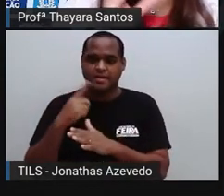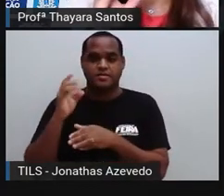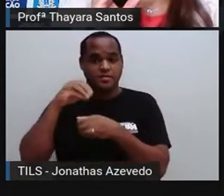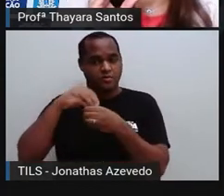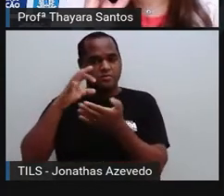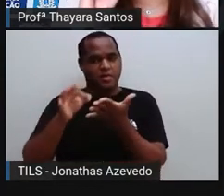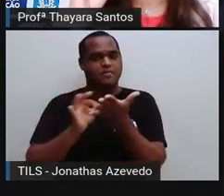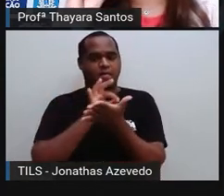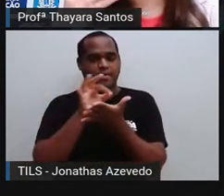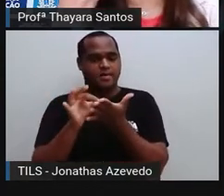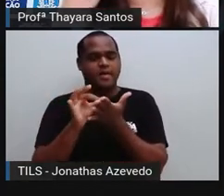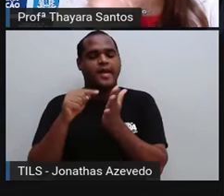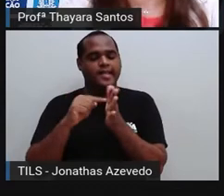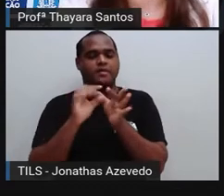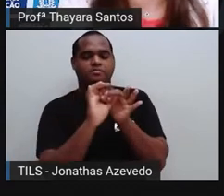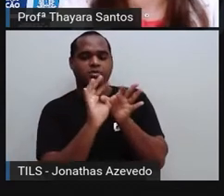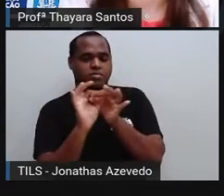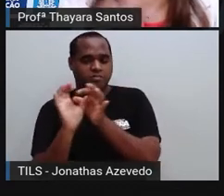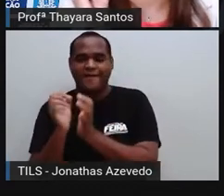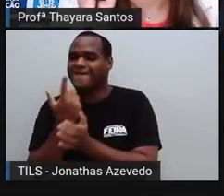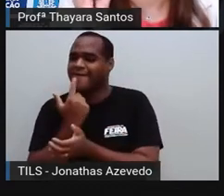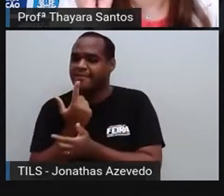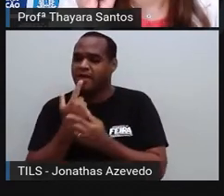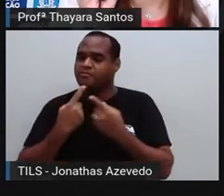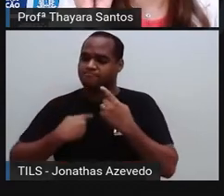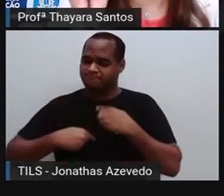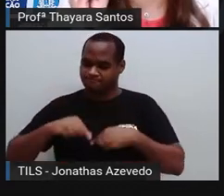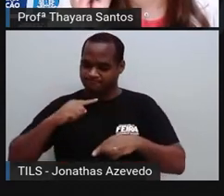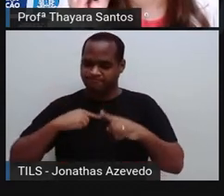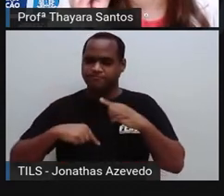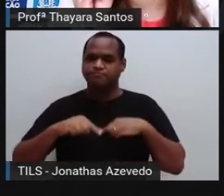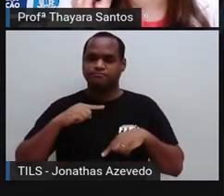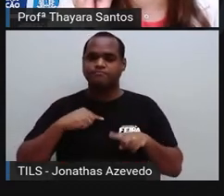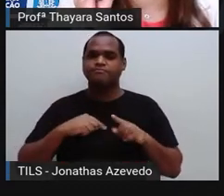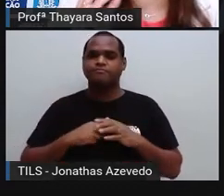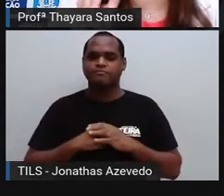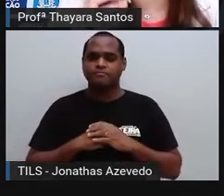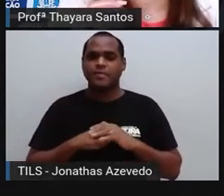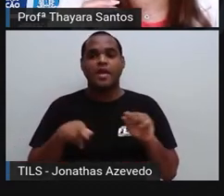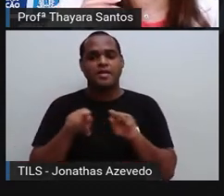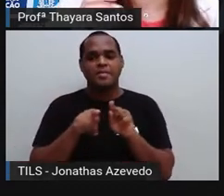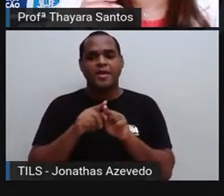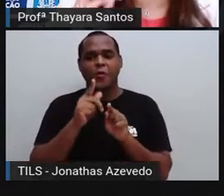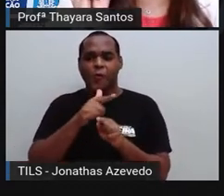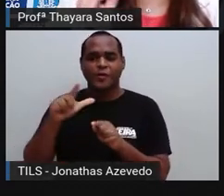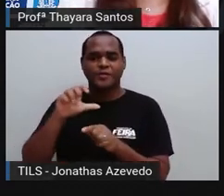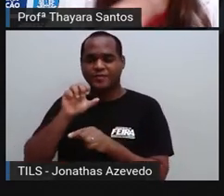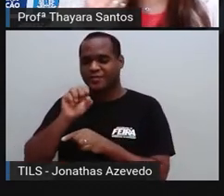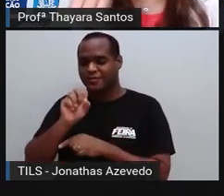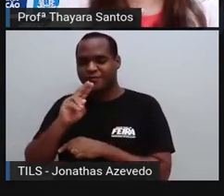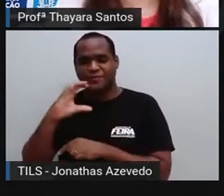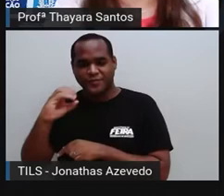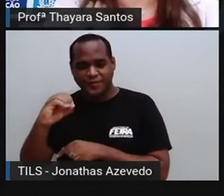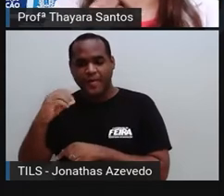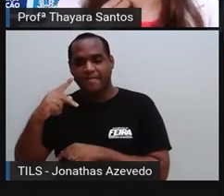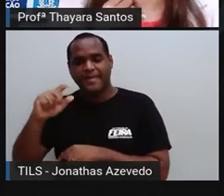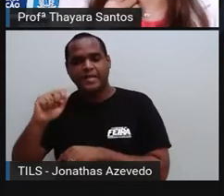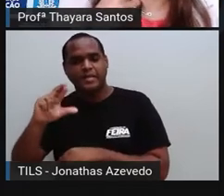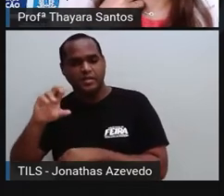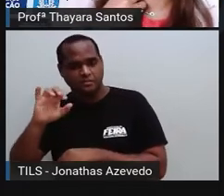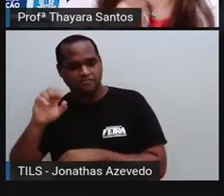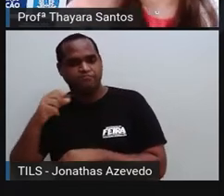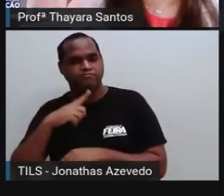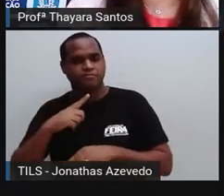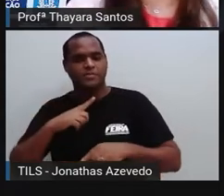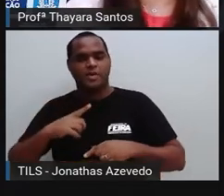célula e libera na corrente sanguínea, e o suco pancreático que ele produz, ele libera diretamente no